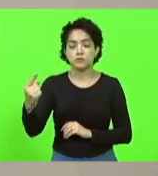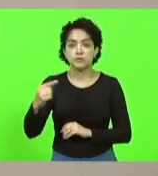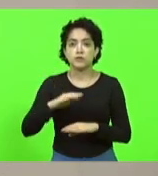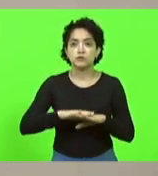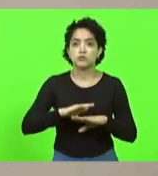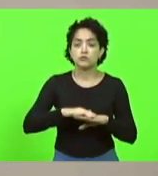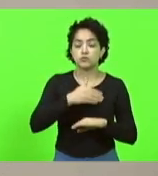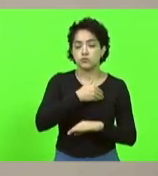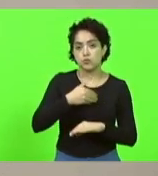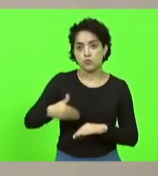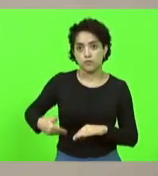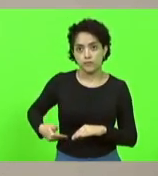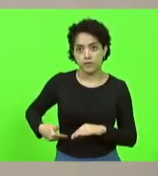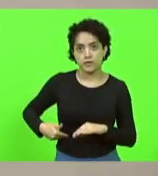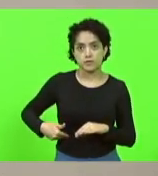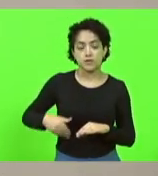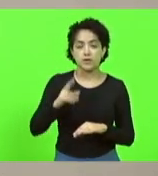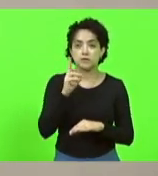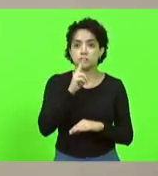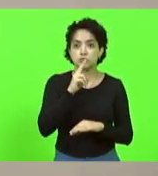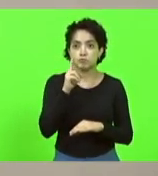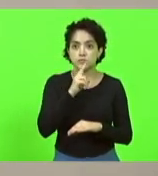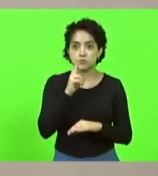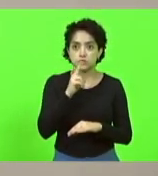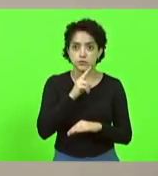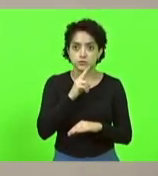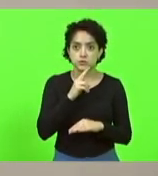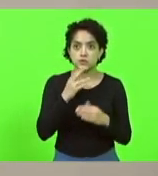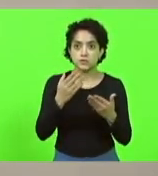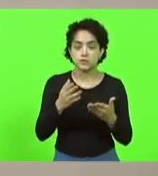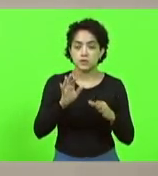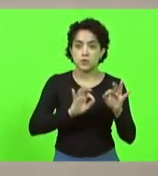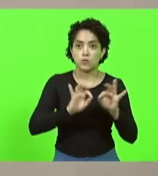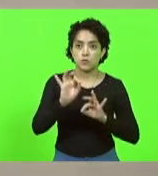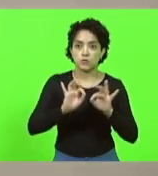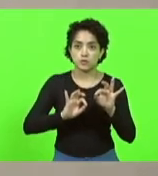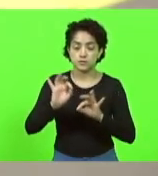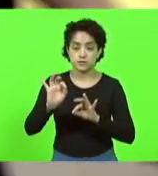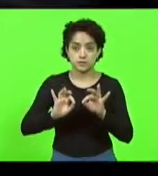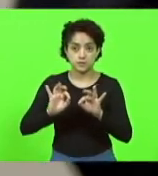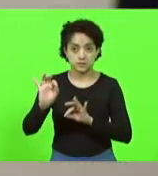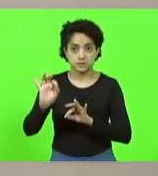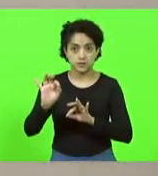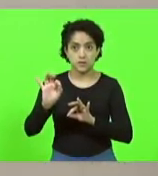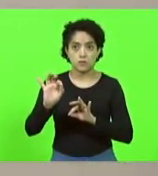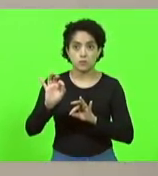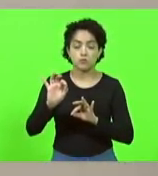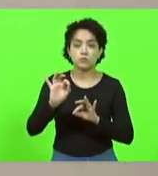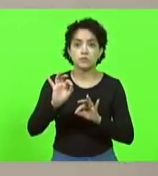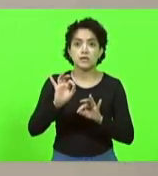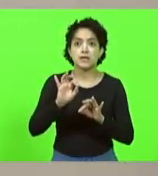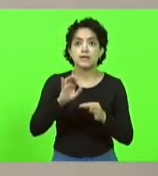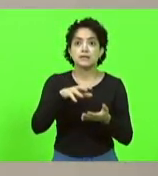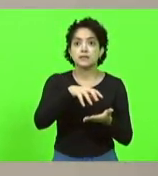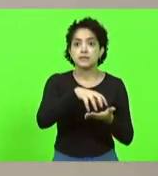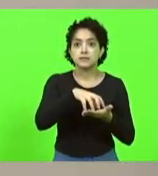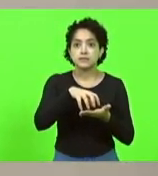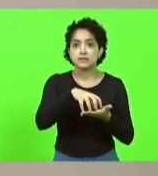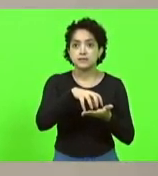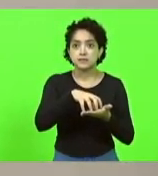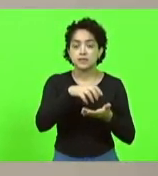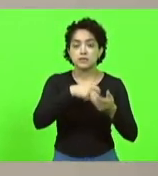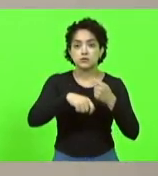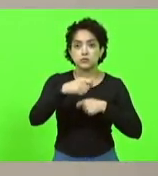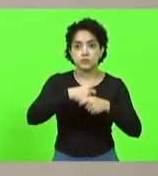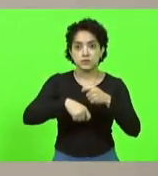governo do Estado, regime de urgência, dispõe sobre a organização e o funcionamento das centrais de abastecimento administradas